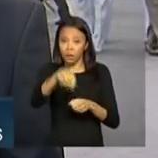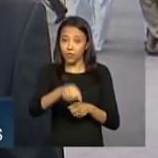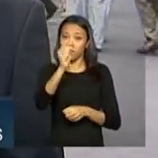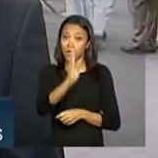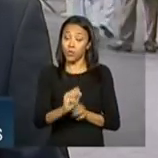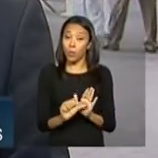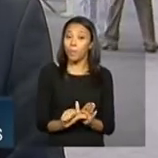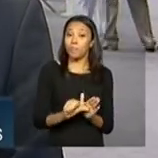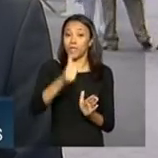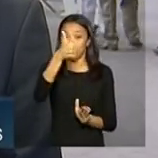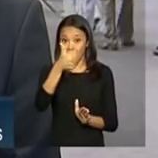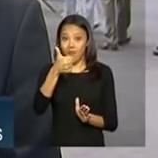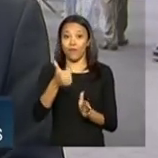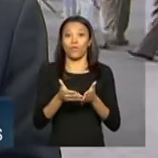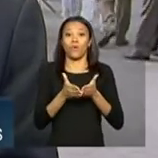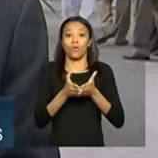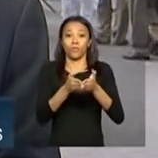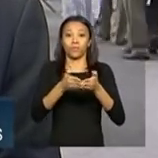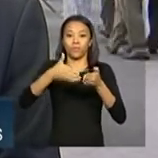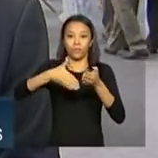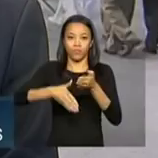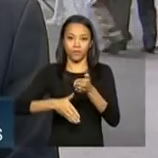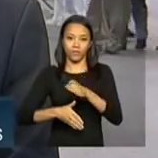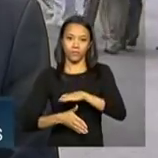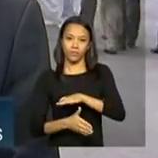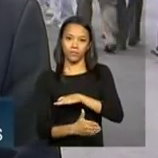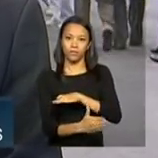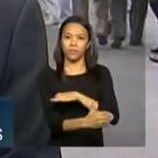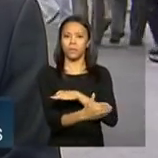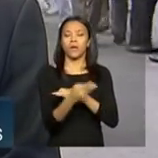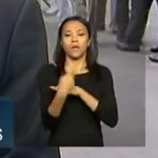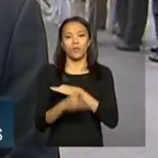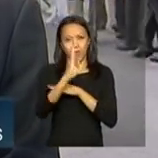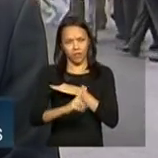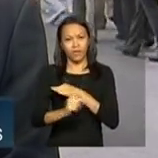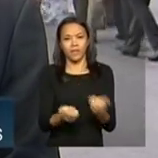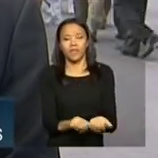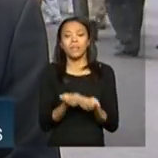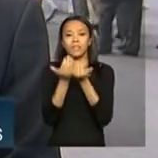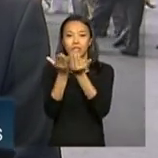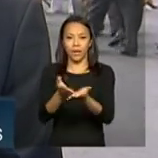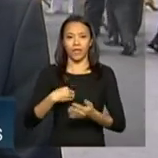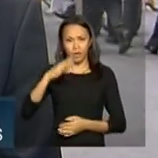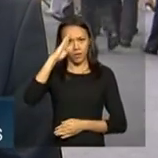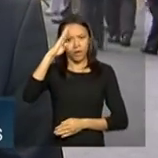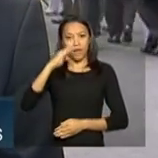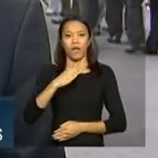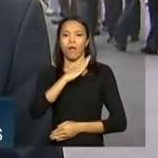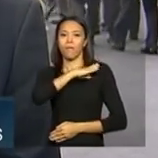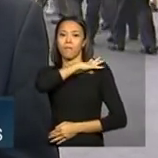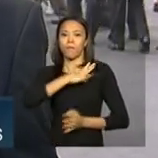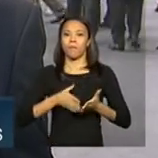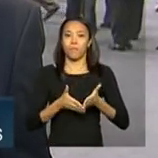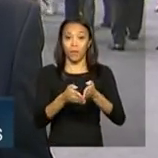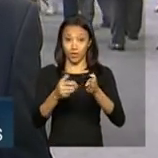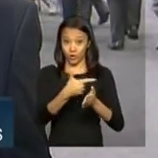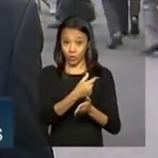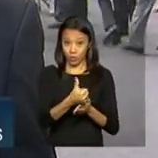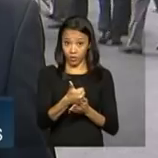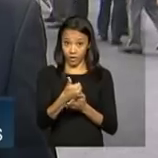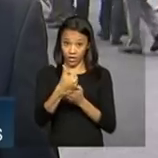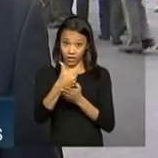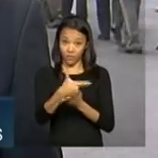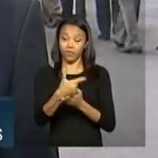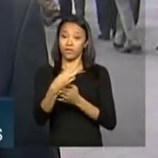o primeiro submarino nuclear brasileiro, que vai ser entregue à Marinha em 2023. O submarino nuclear